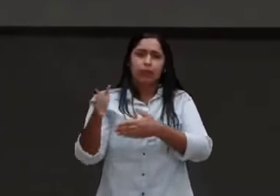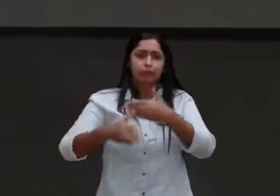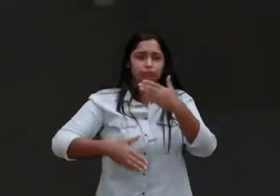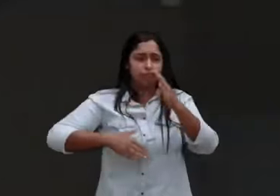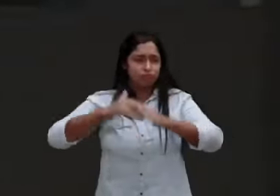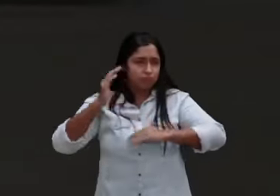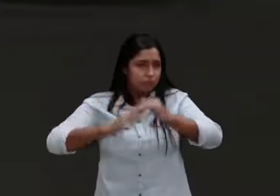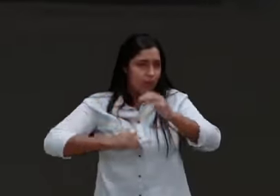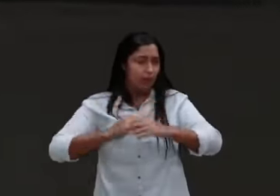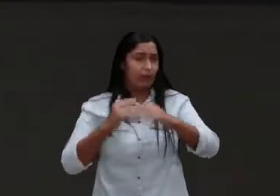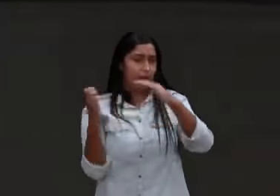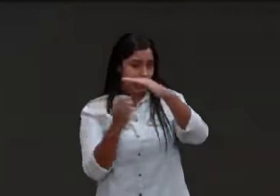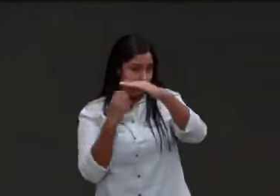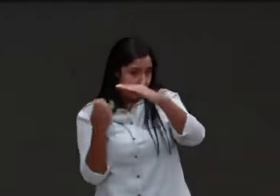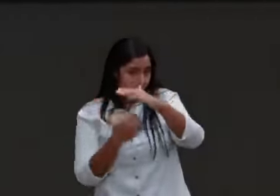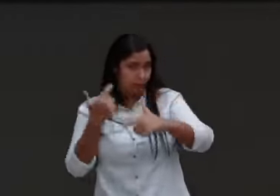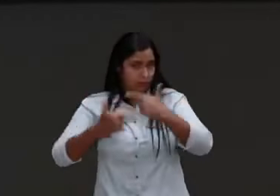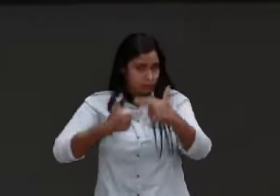onde, senão acaba alguém conhecendo.